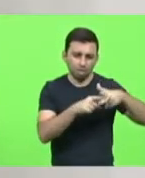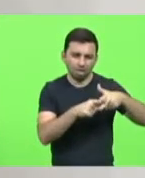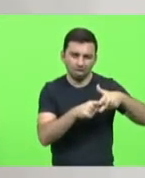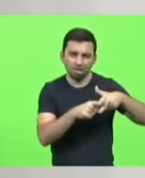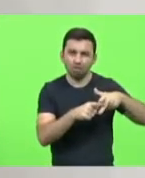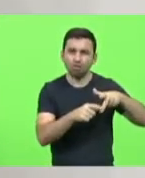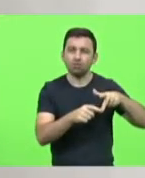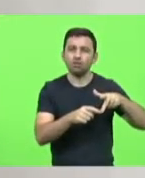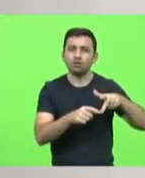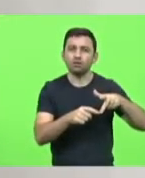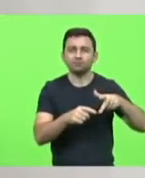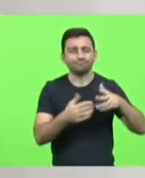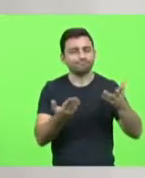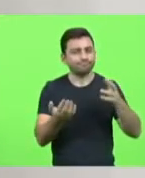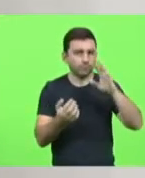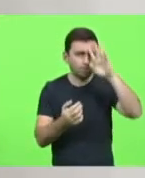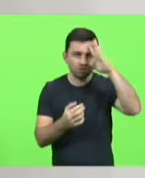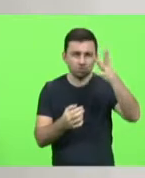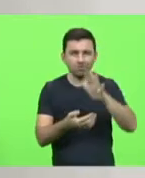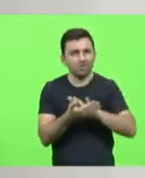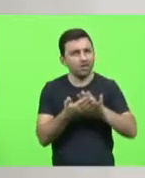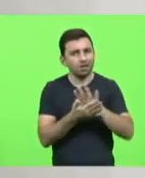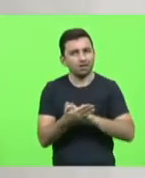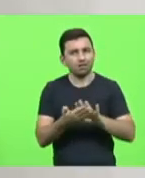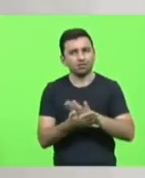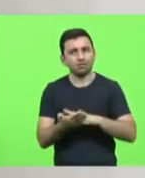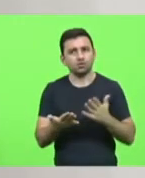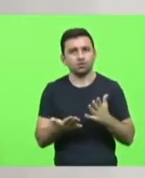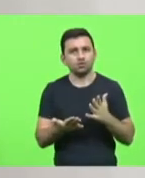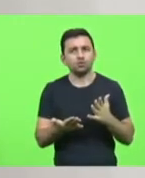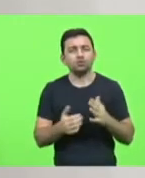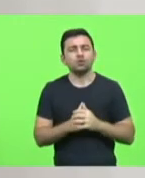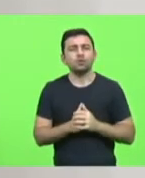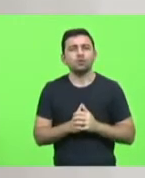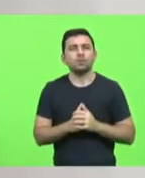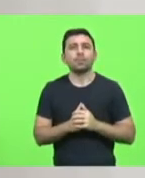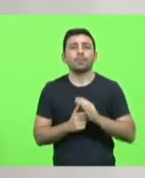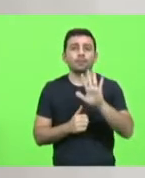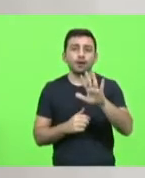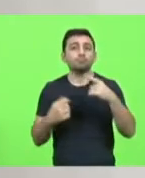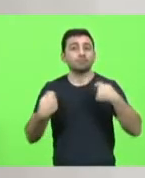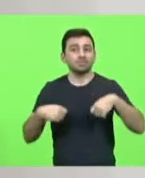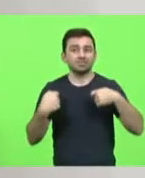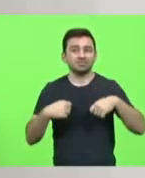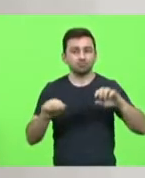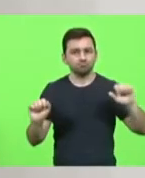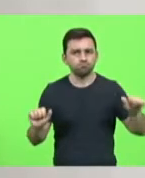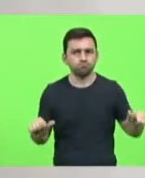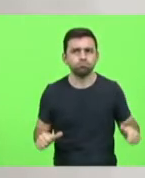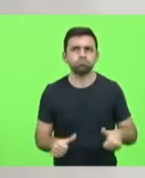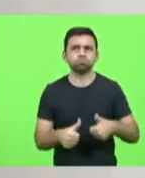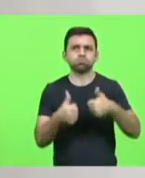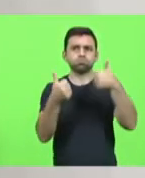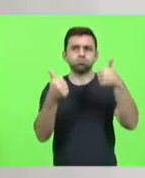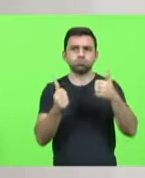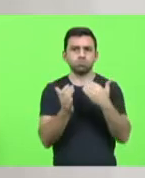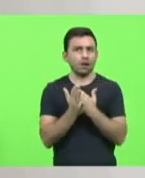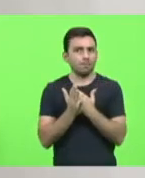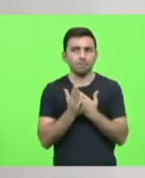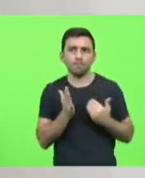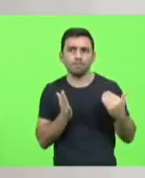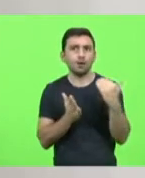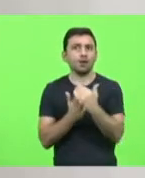isso que vai resolver o problema dessa rodovia, mas numa recomposição muito mais densa